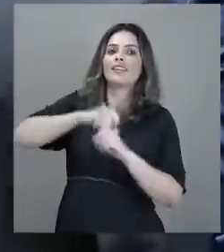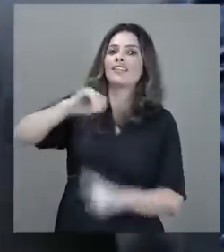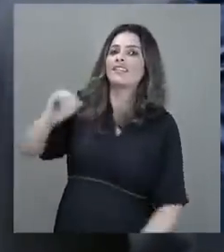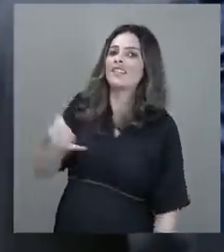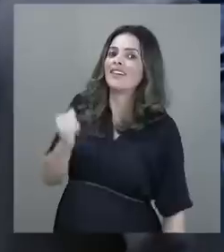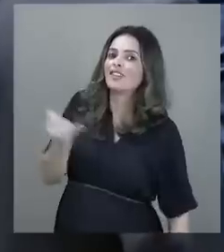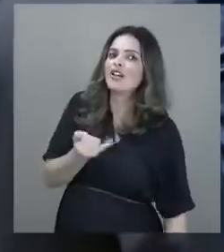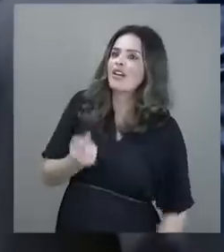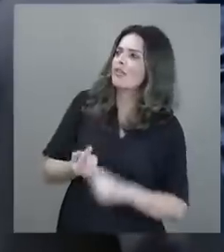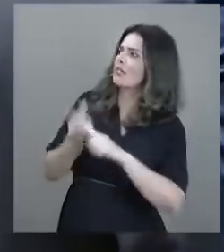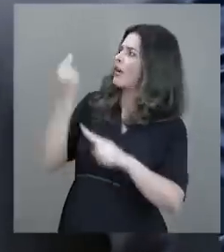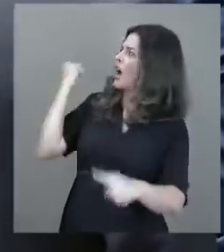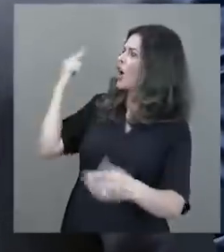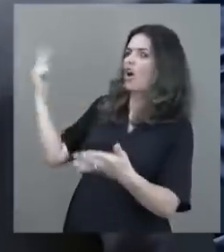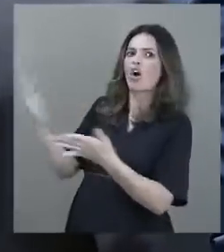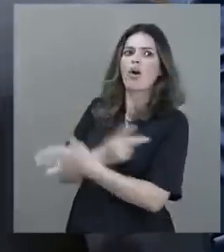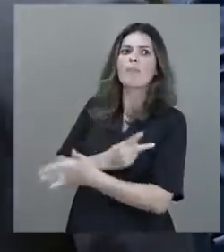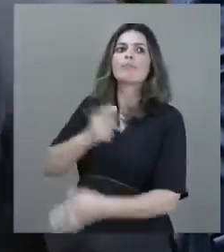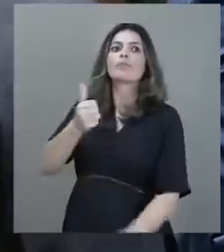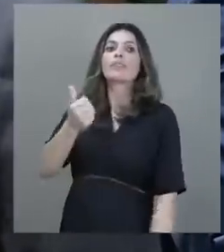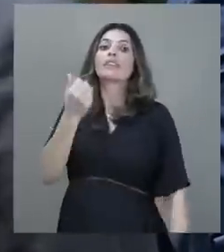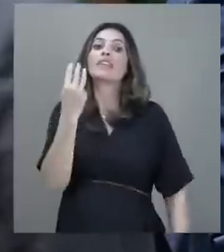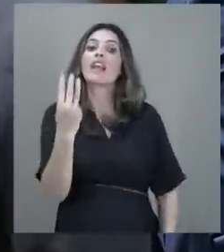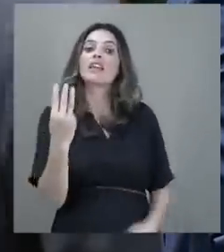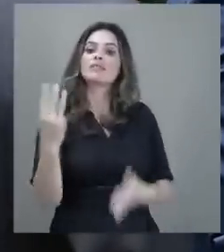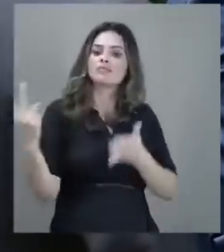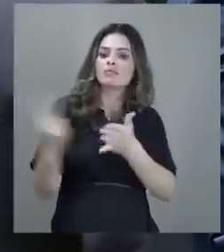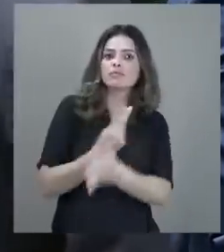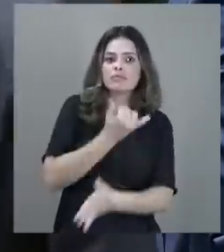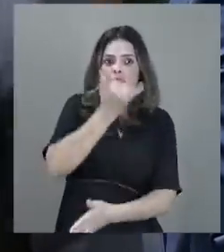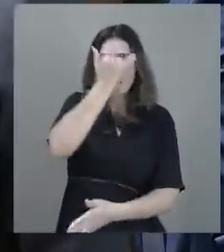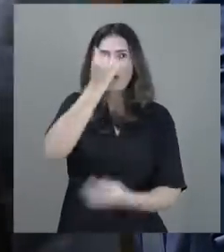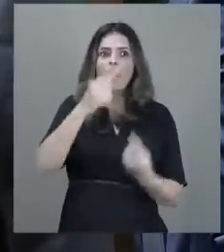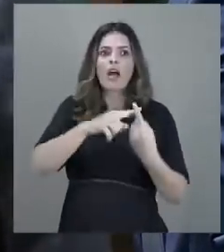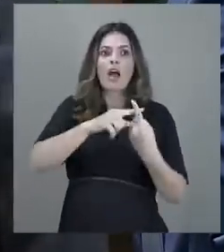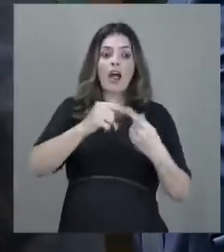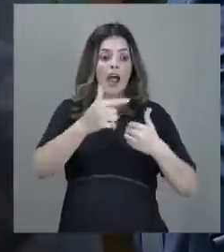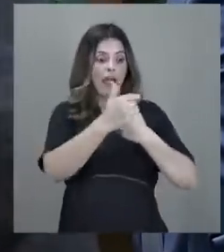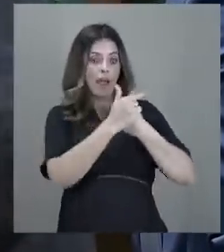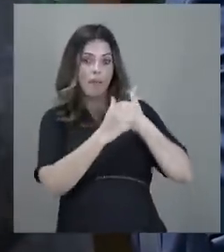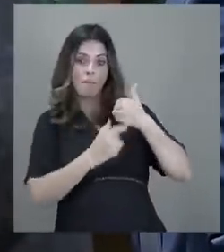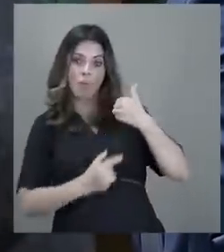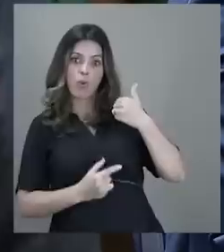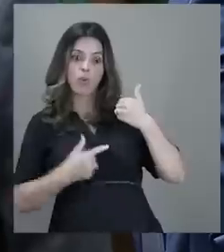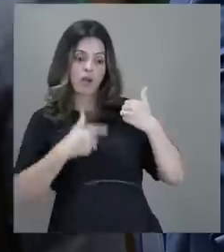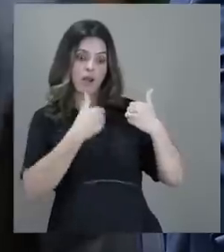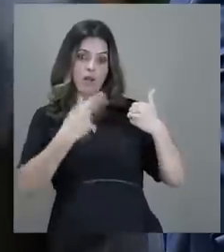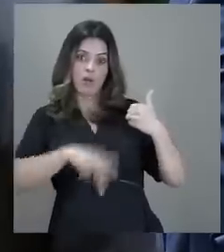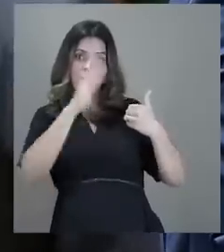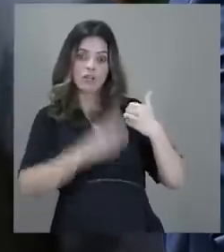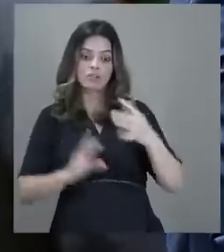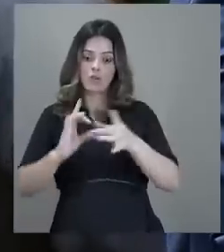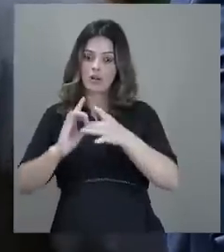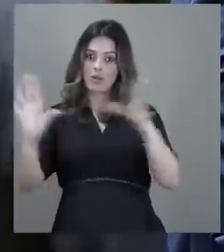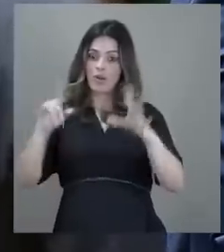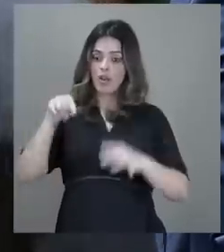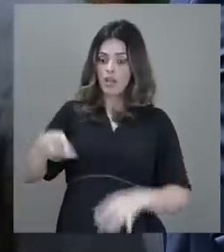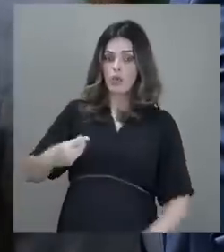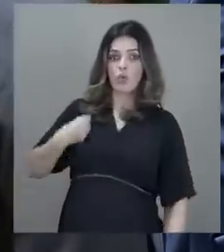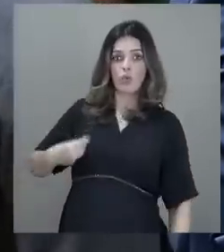de janeiro, tiveram três vítimas desse país. A República, a Democracia e o atual governo.